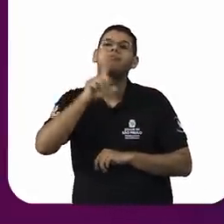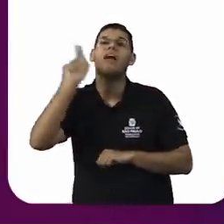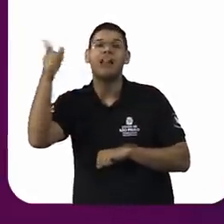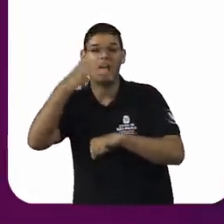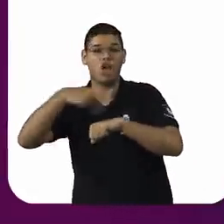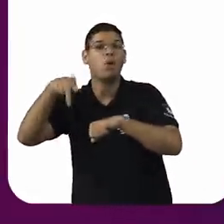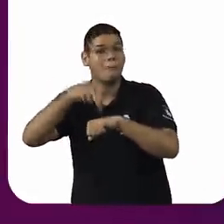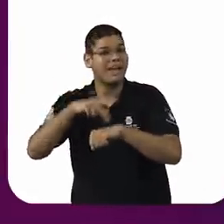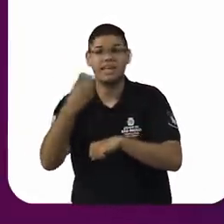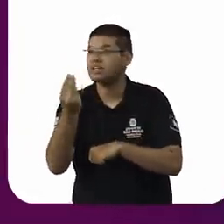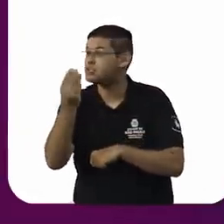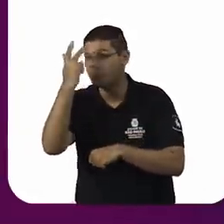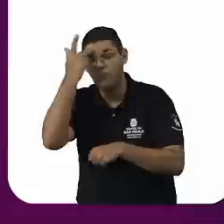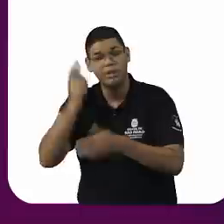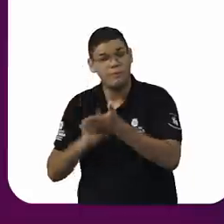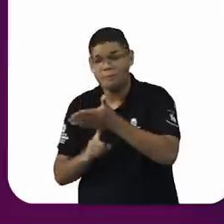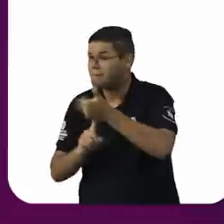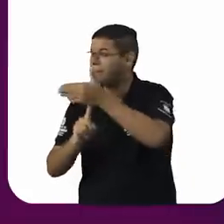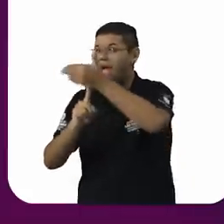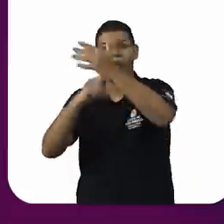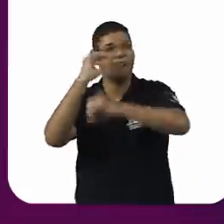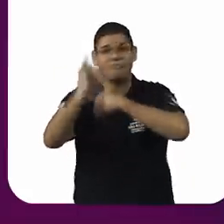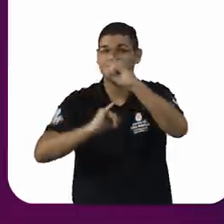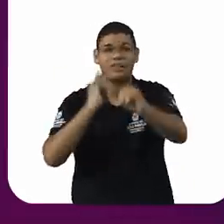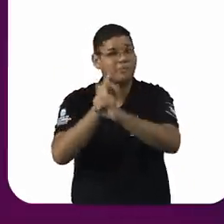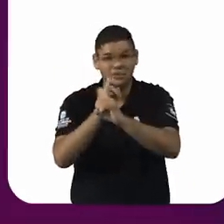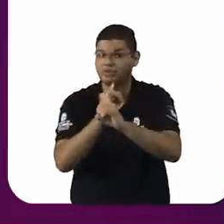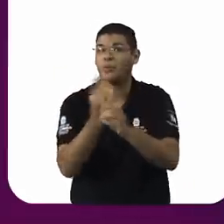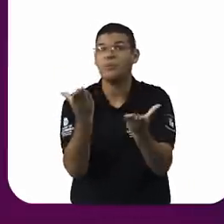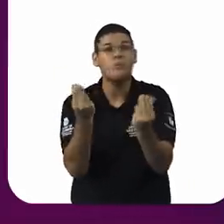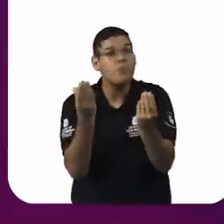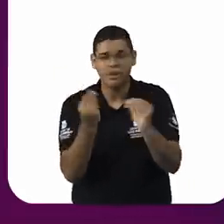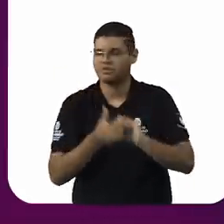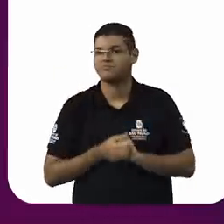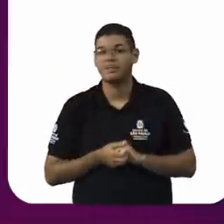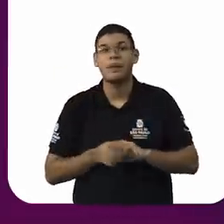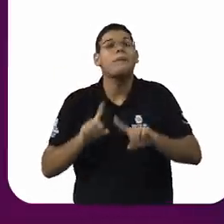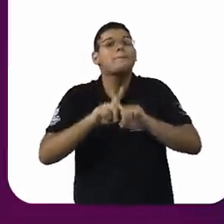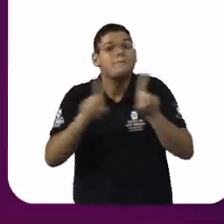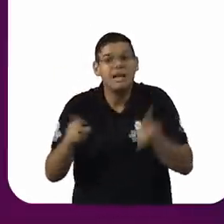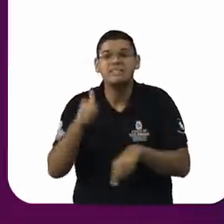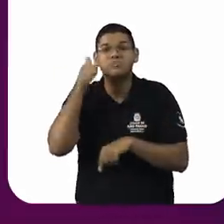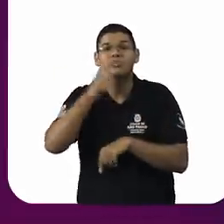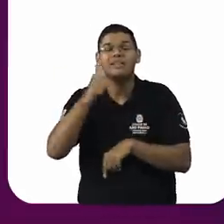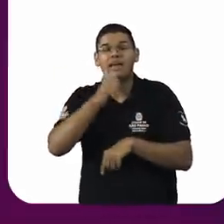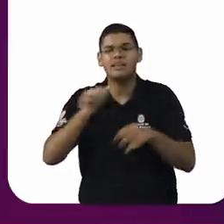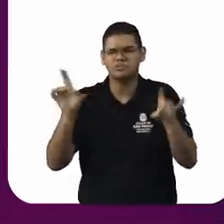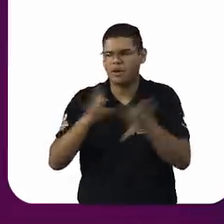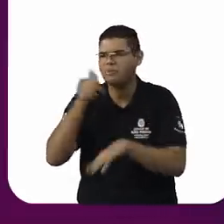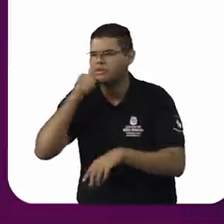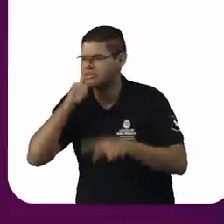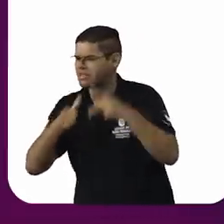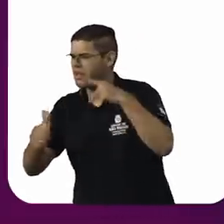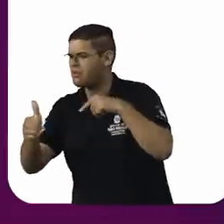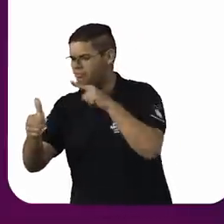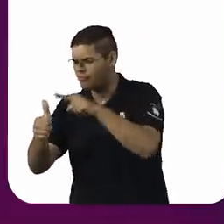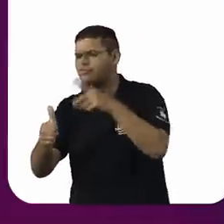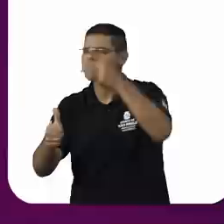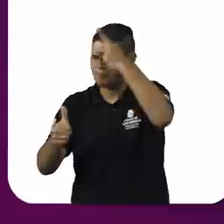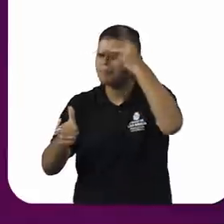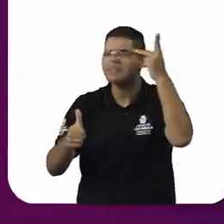foram consideradas pessoas em 1875. Sendo que o país tem uma constituição desde